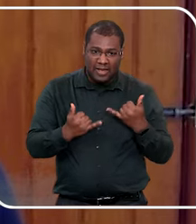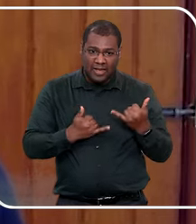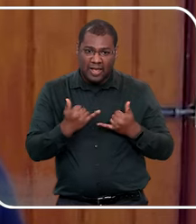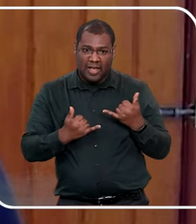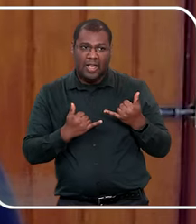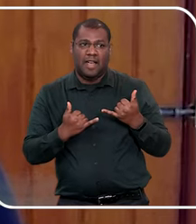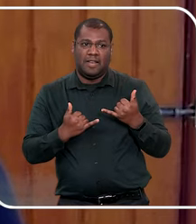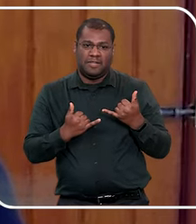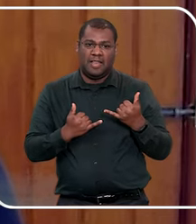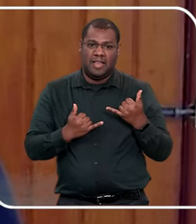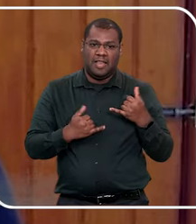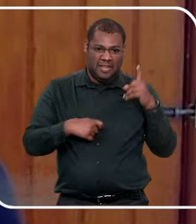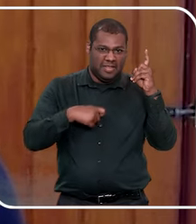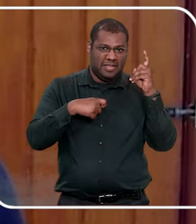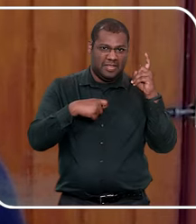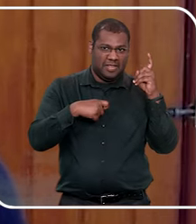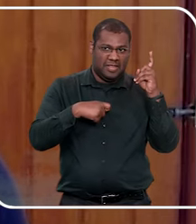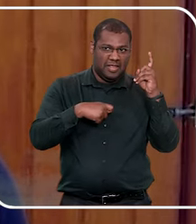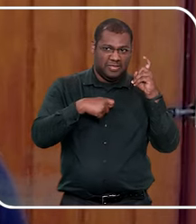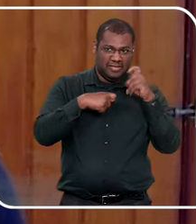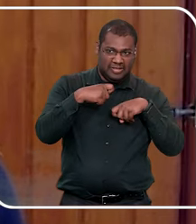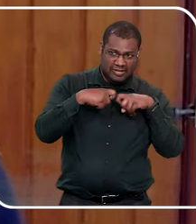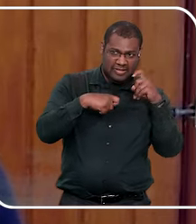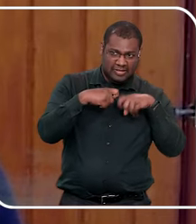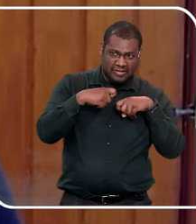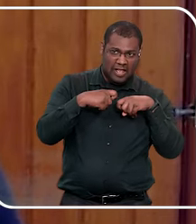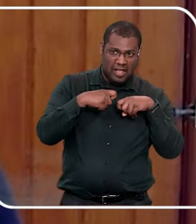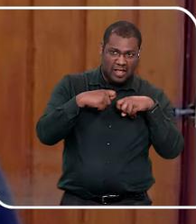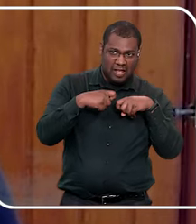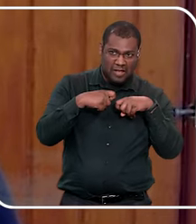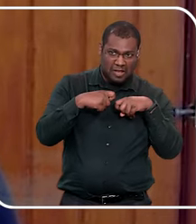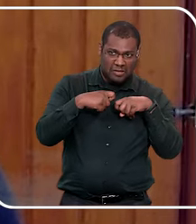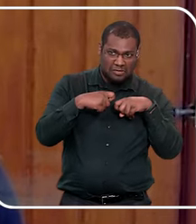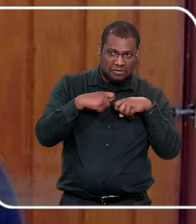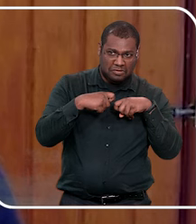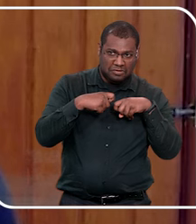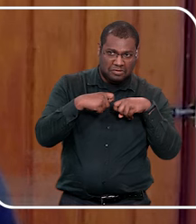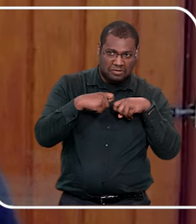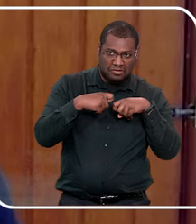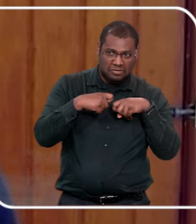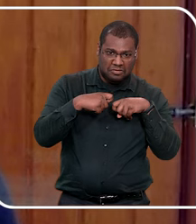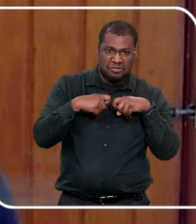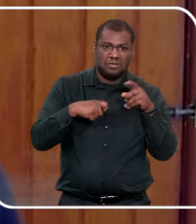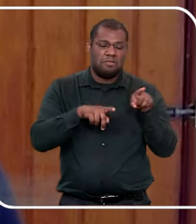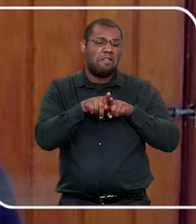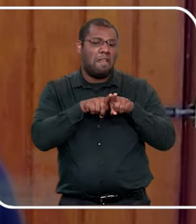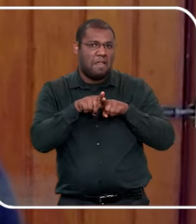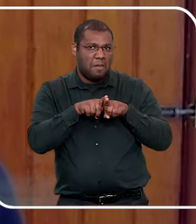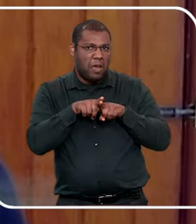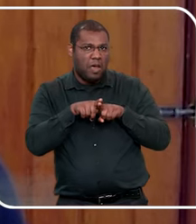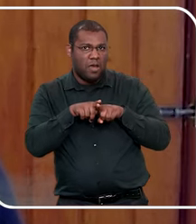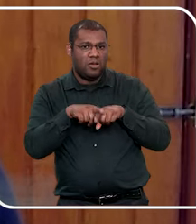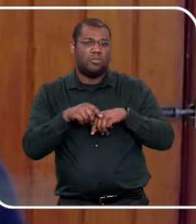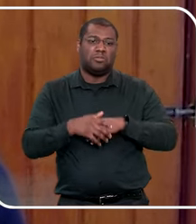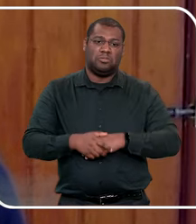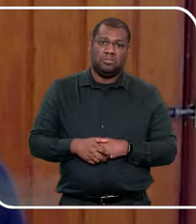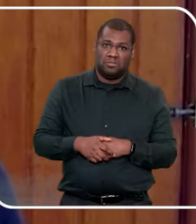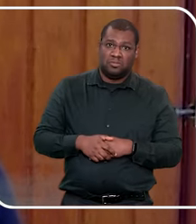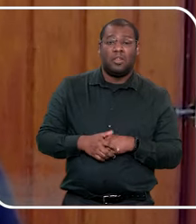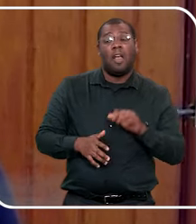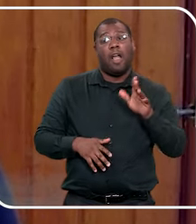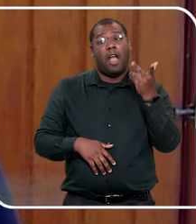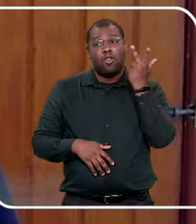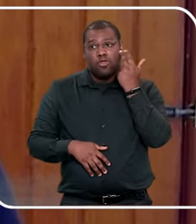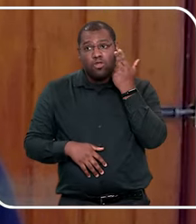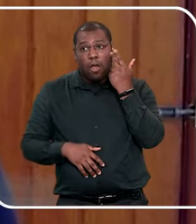olhar a diferença, abrir a calça no outro para ver, se um é maior que o outro, se o da menina é diferente